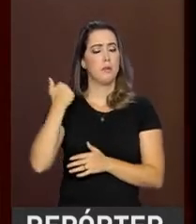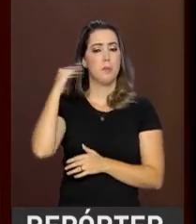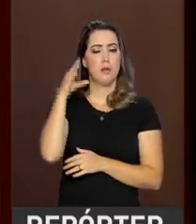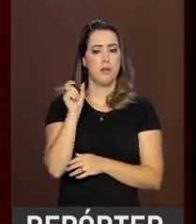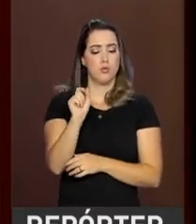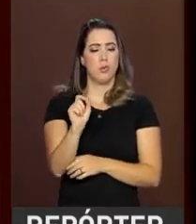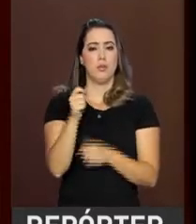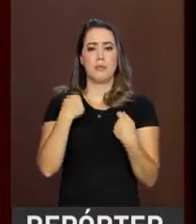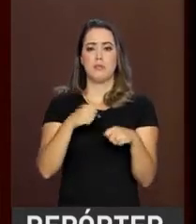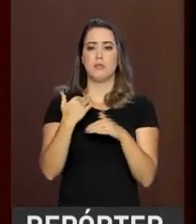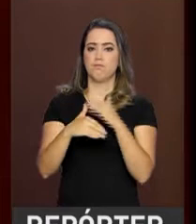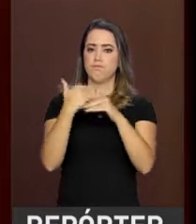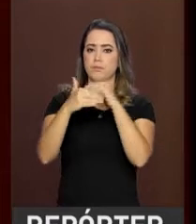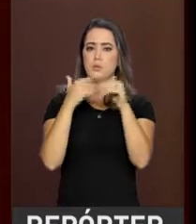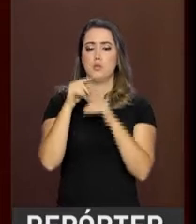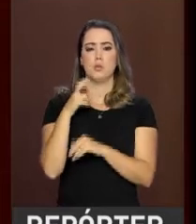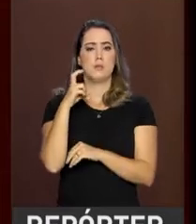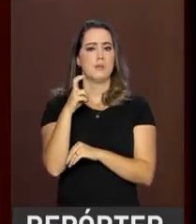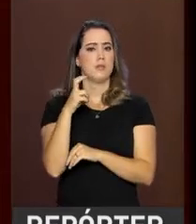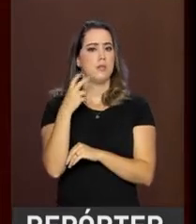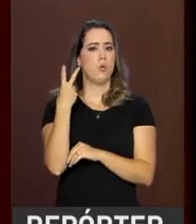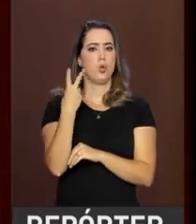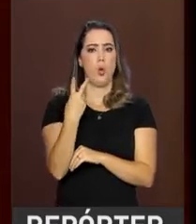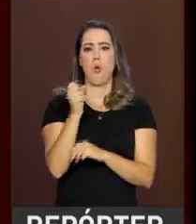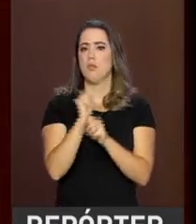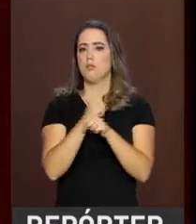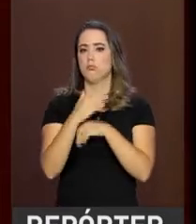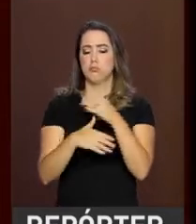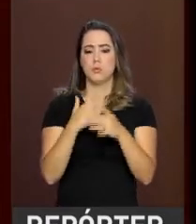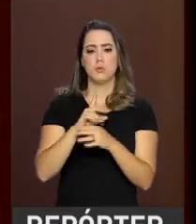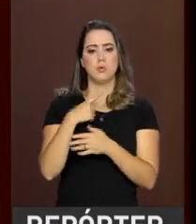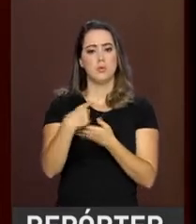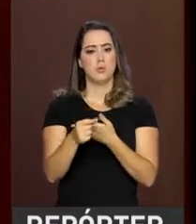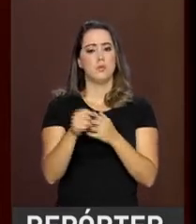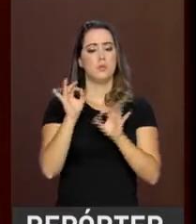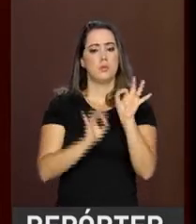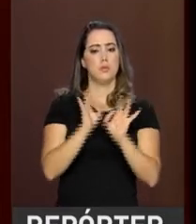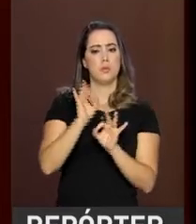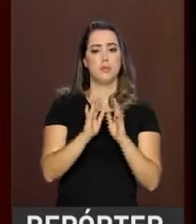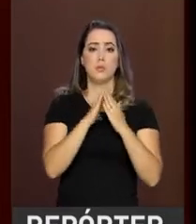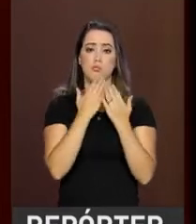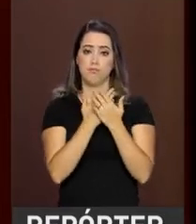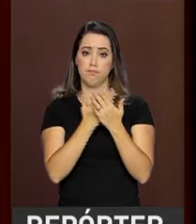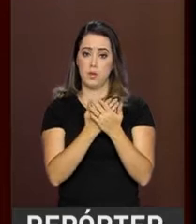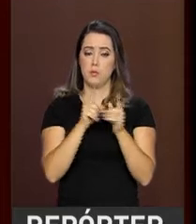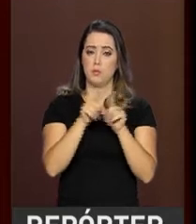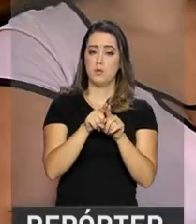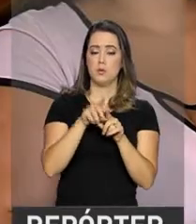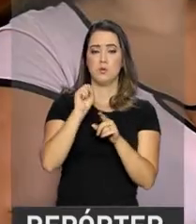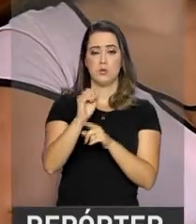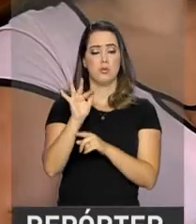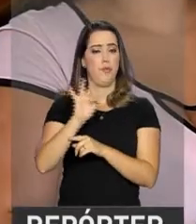ser quando crescer daqui a cinco, daqui a dois anos e sai da escola em tempo integral preparado, seja para o mercado de trabalho, seja para a Universidade.